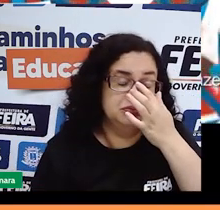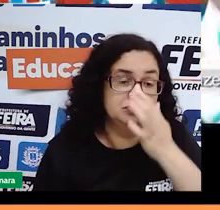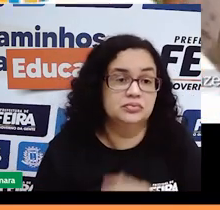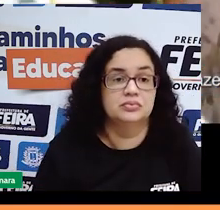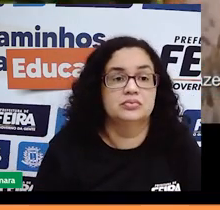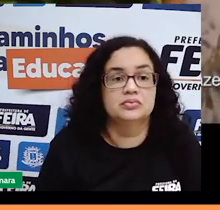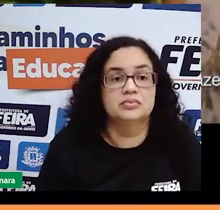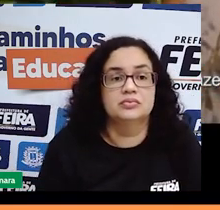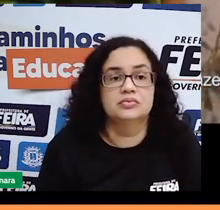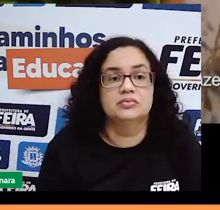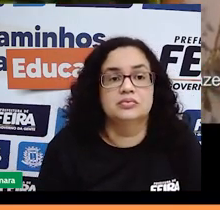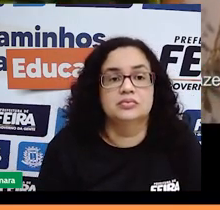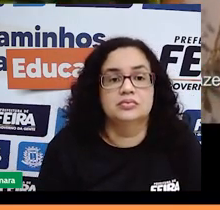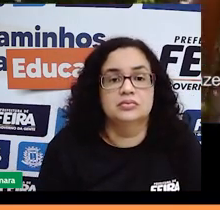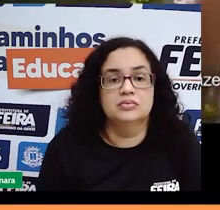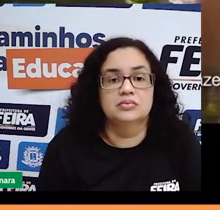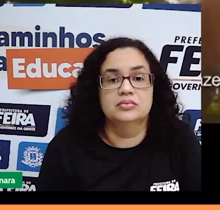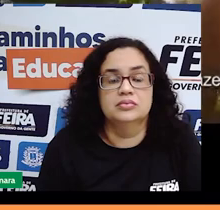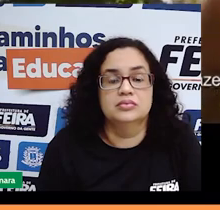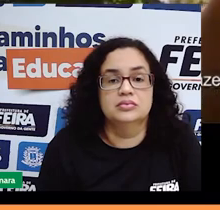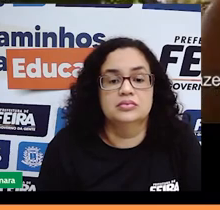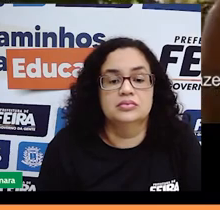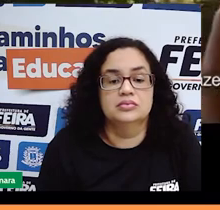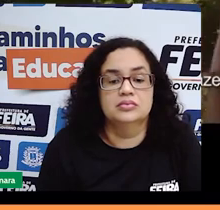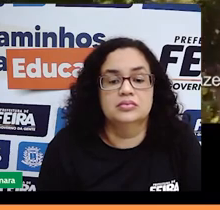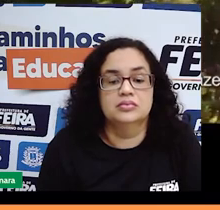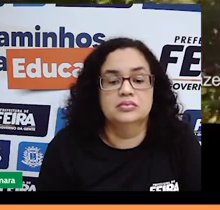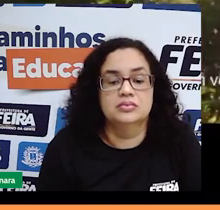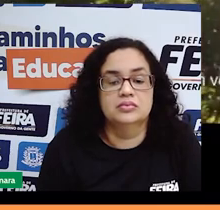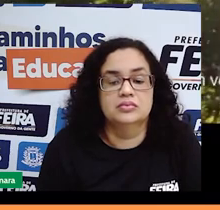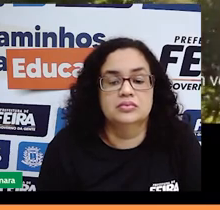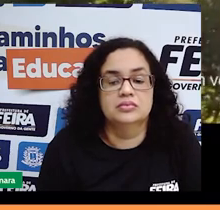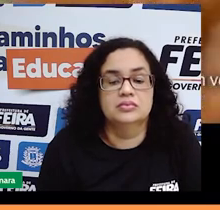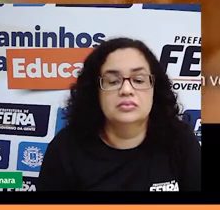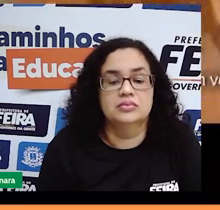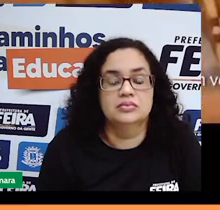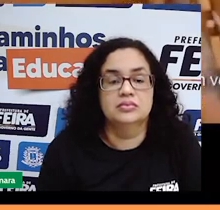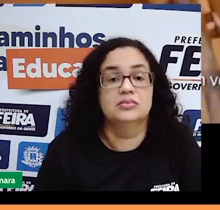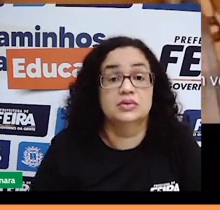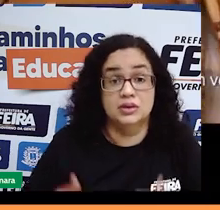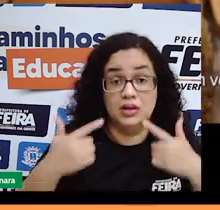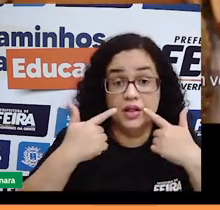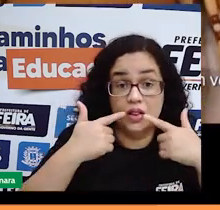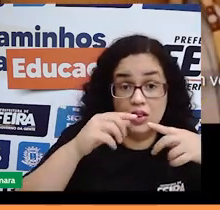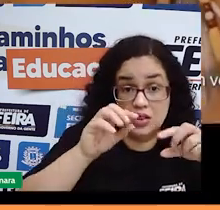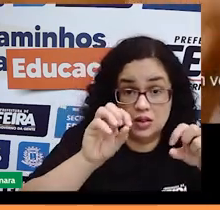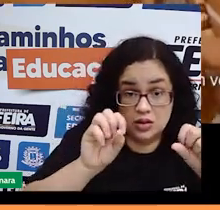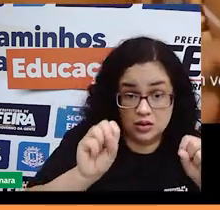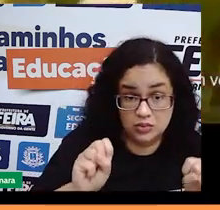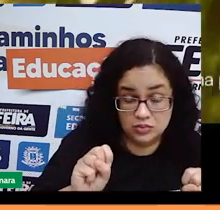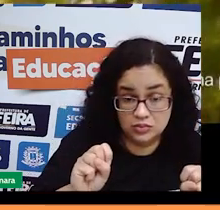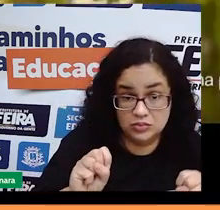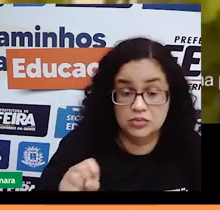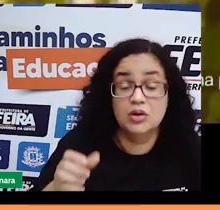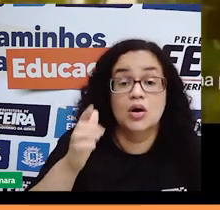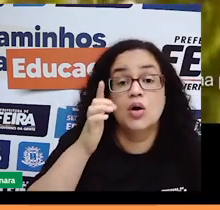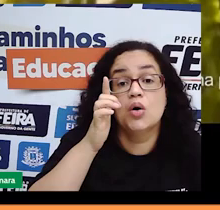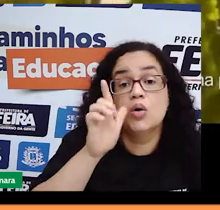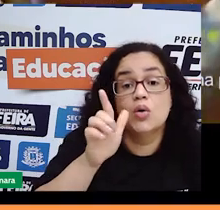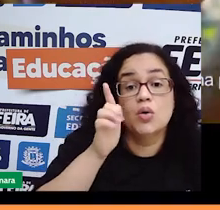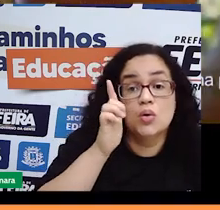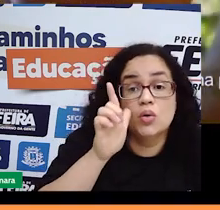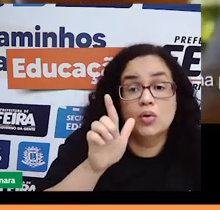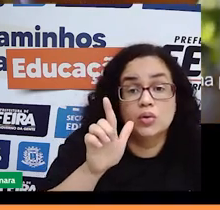As pássaros trazem uma linguagem. A gente nos rituais tem uma linguagem. Por um vento que soprou por um acimento que pegou ali por uma